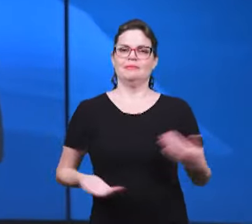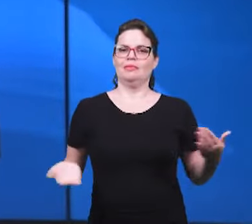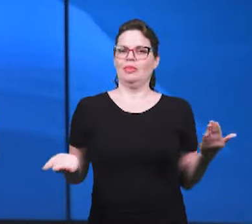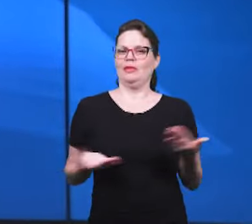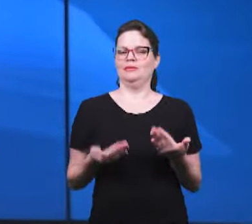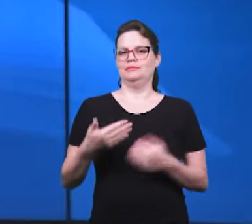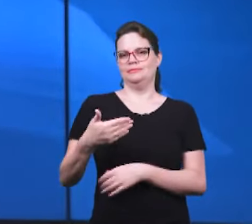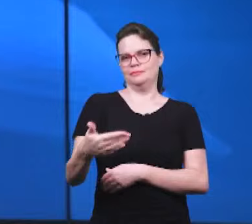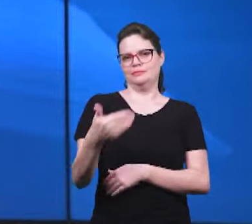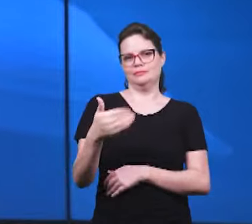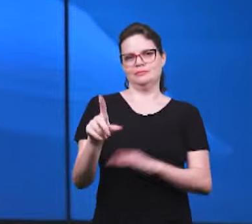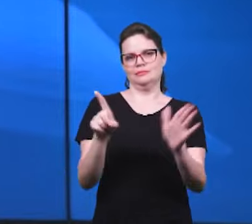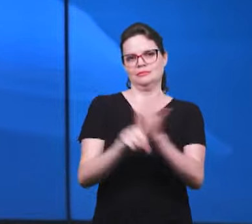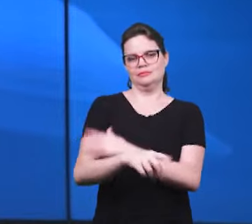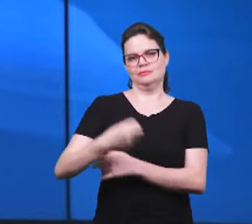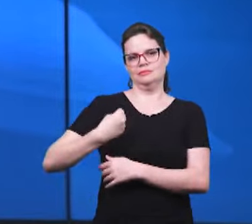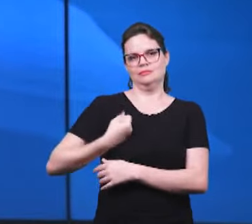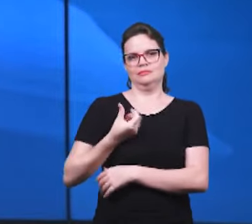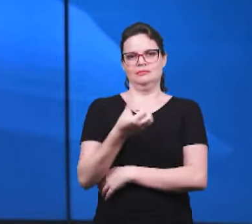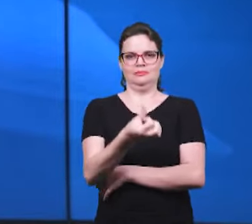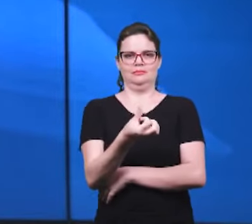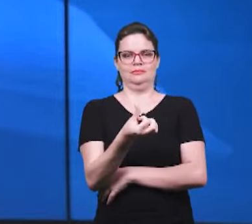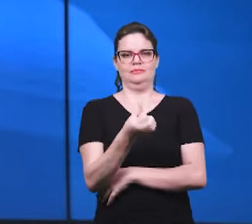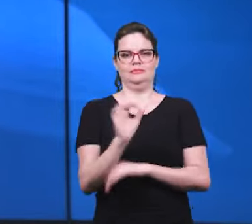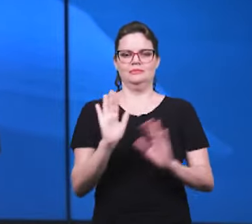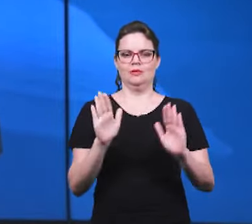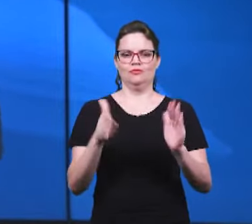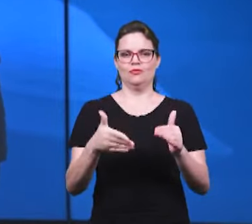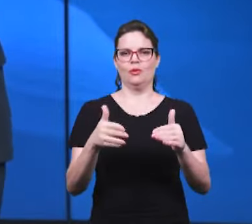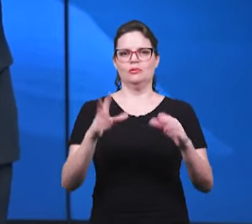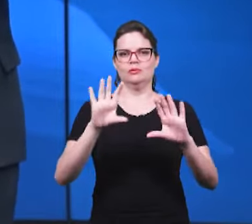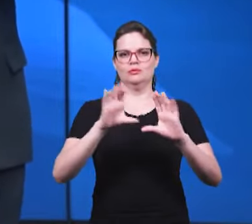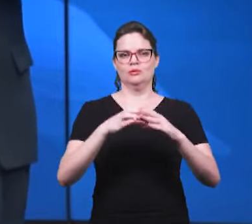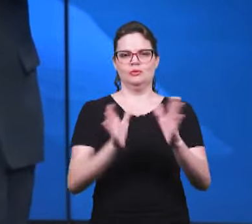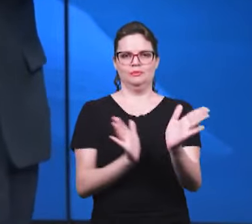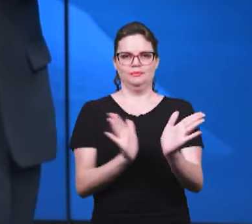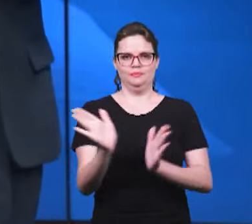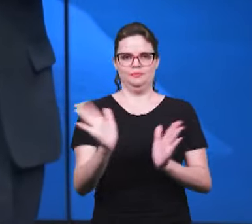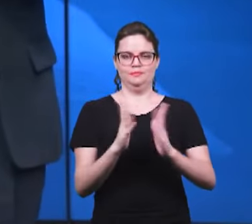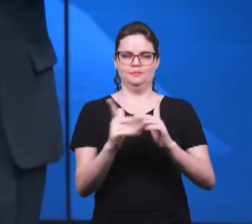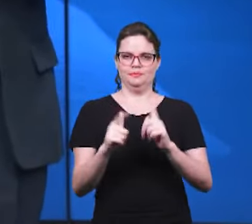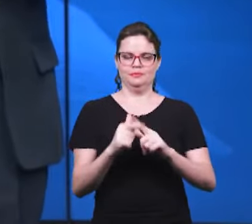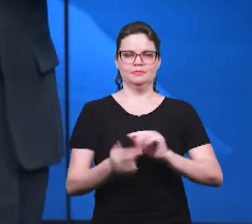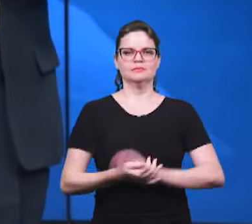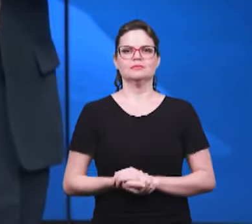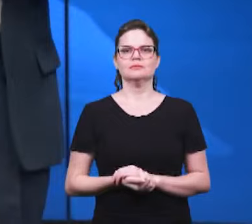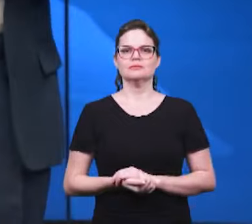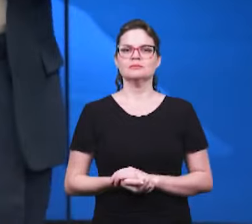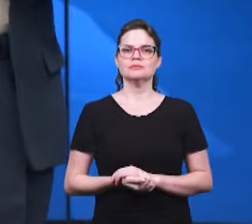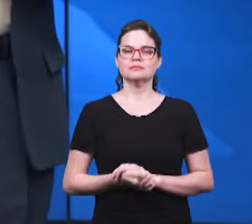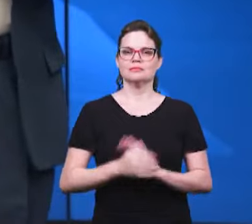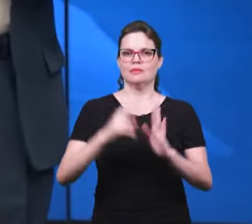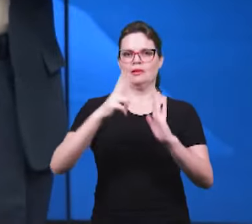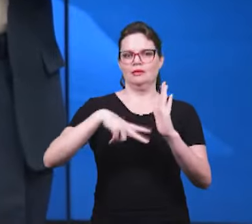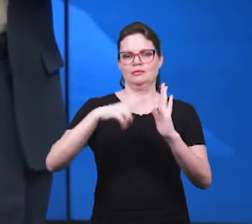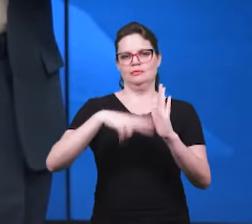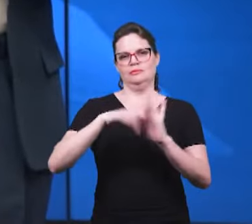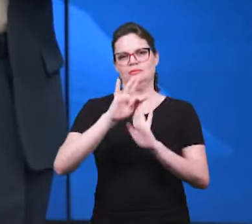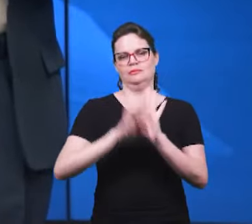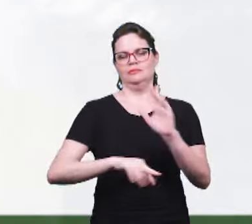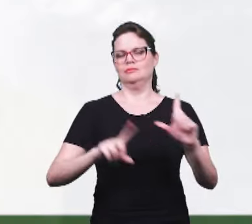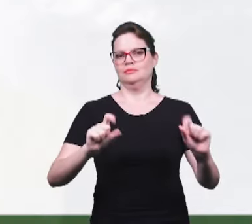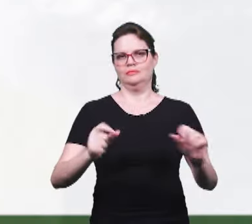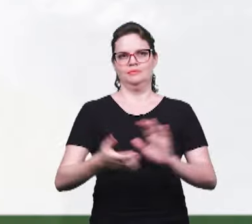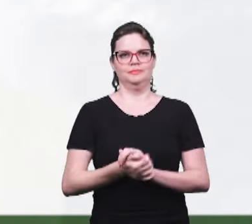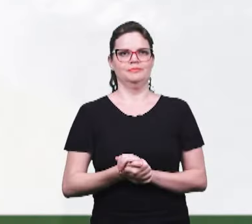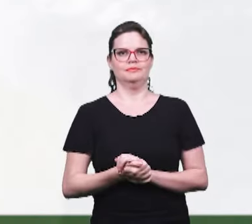próxima pergunta que é a número 6 é para o grupo de acessibilidade da igreja e a leitura da pergunta